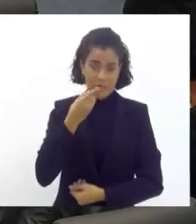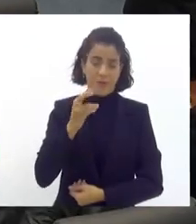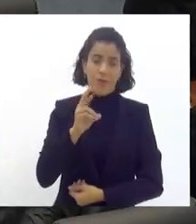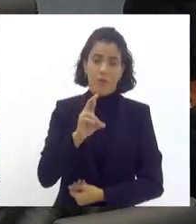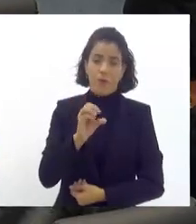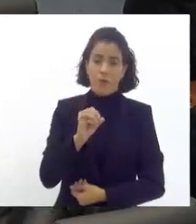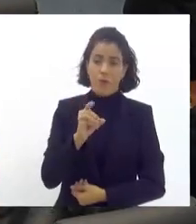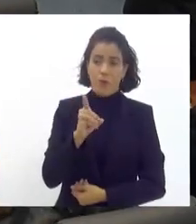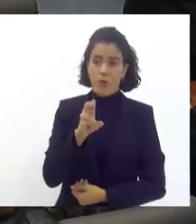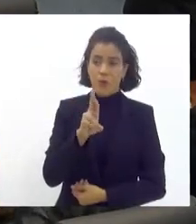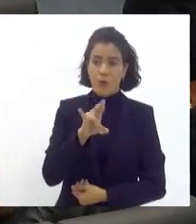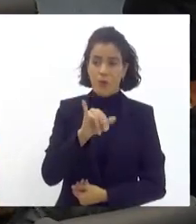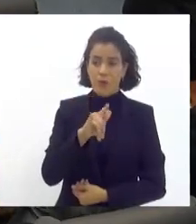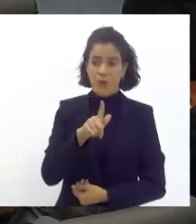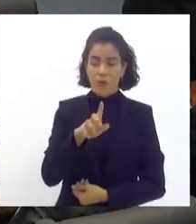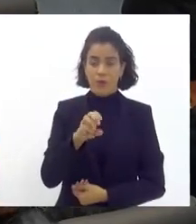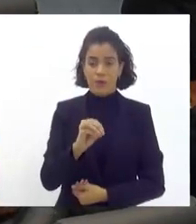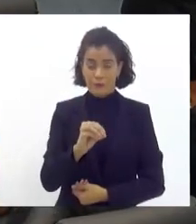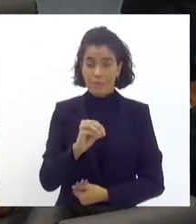Amorim